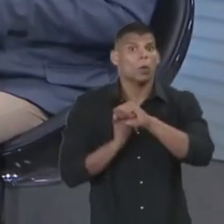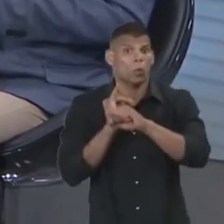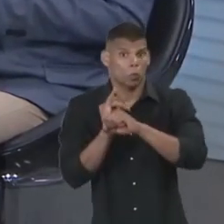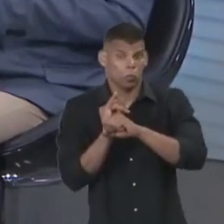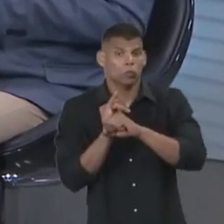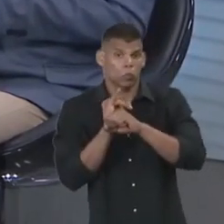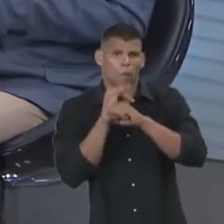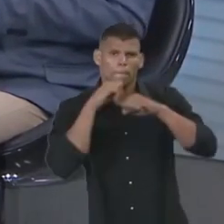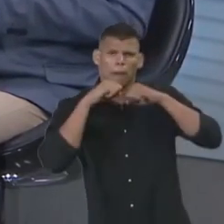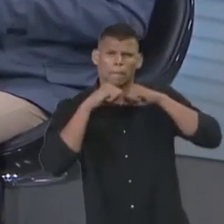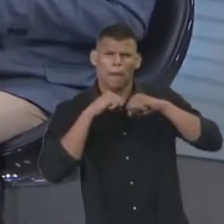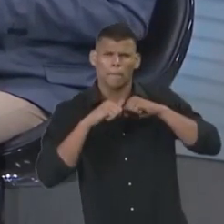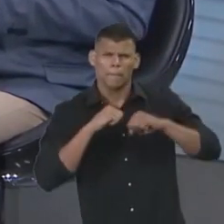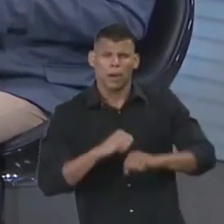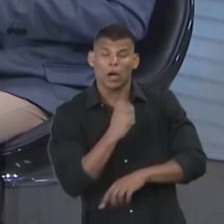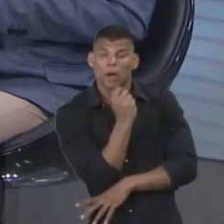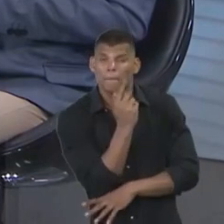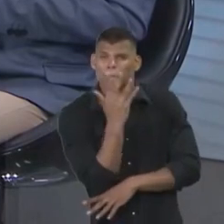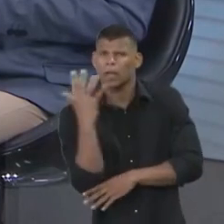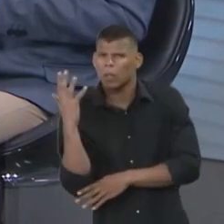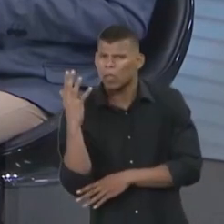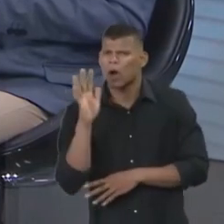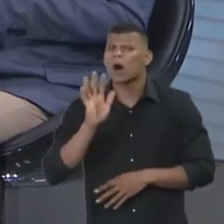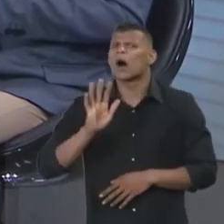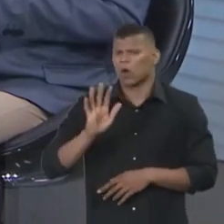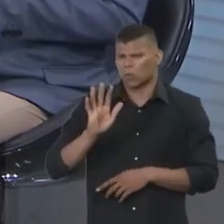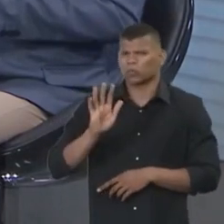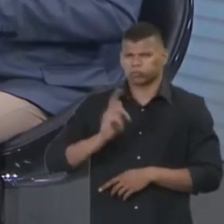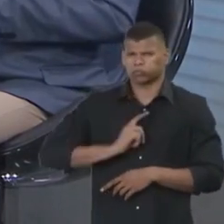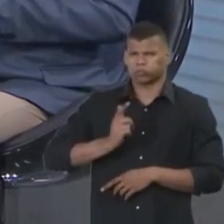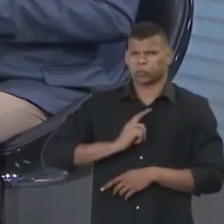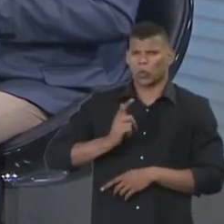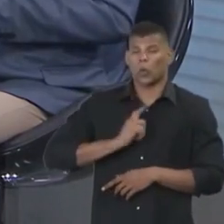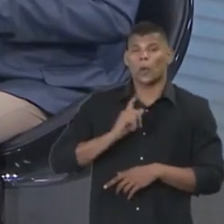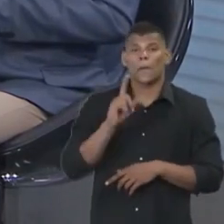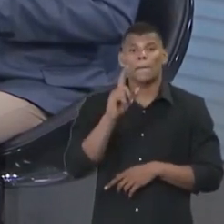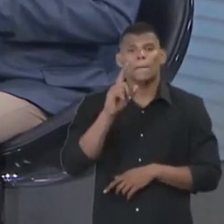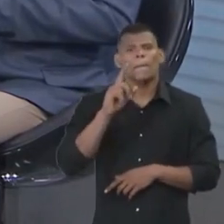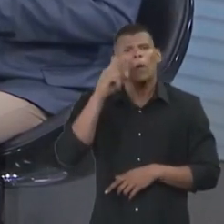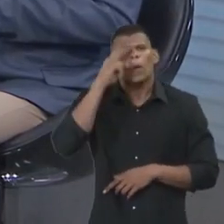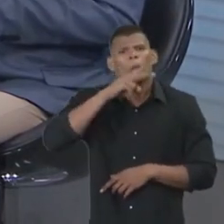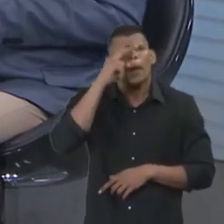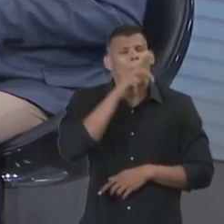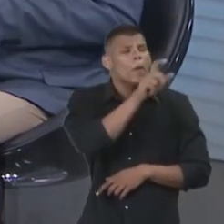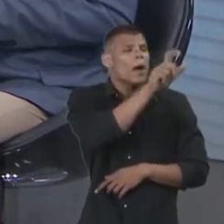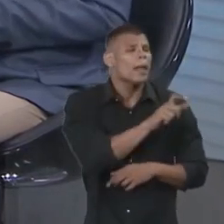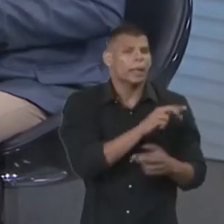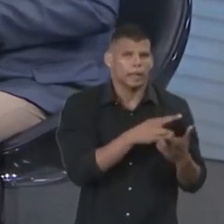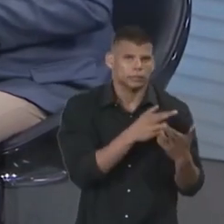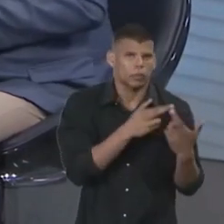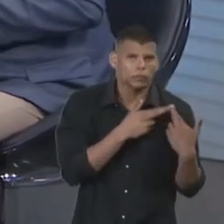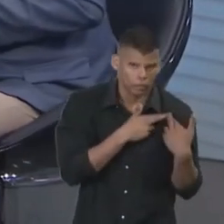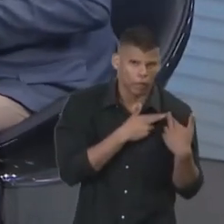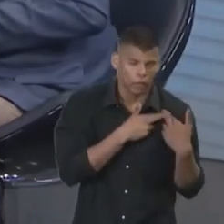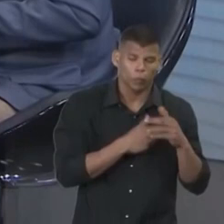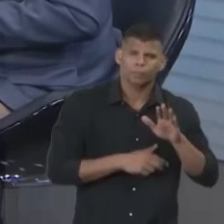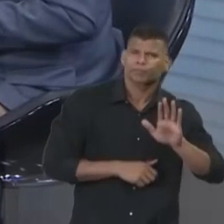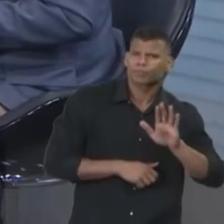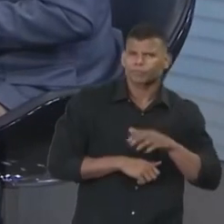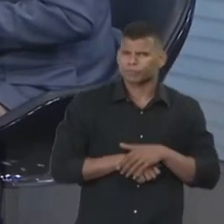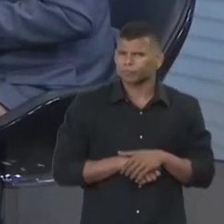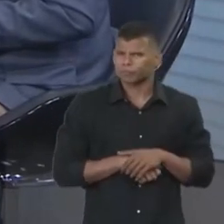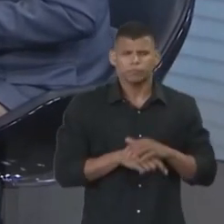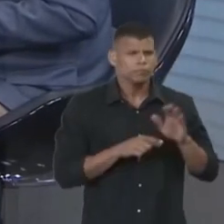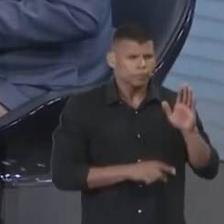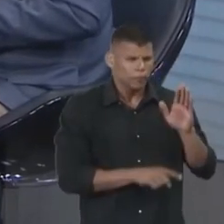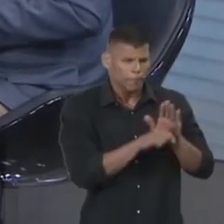debateu o diálogo ambiental, constitucional, que virou, inclusive, uma obra coordenada pela senhora. O que, de novo, tem